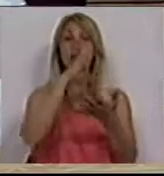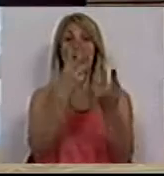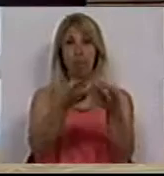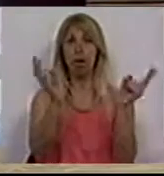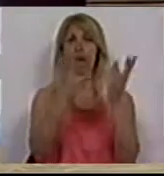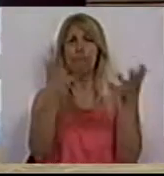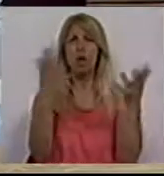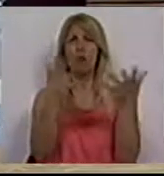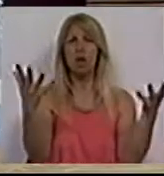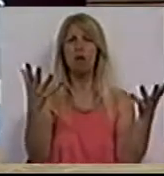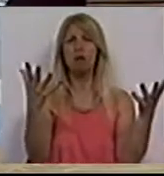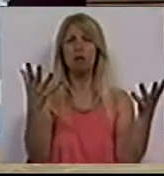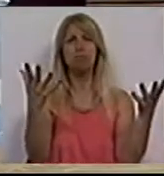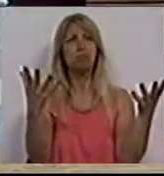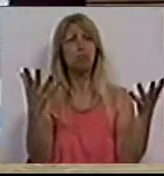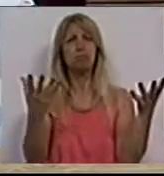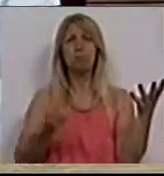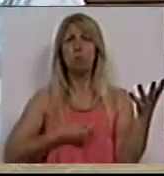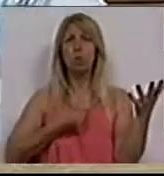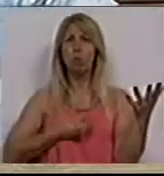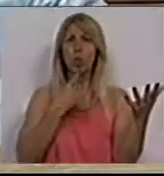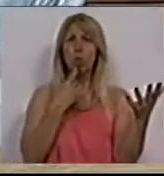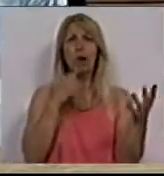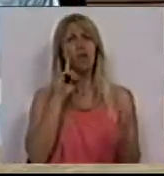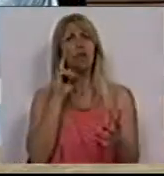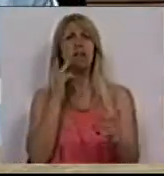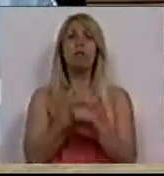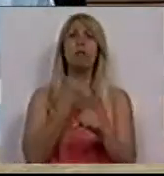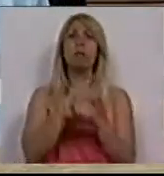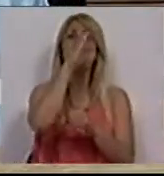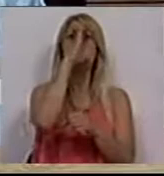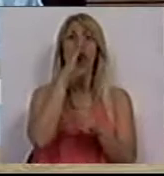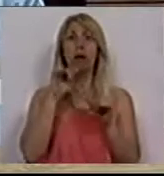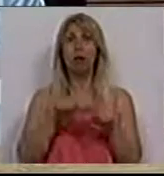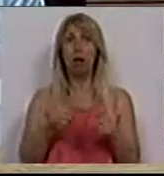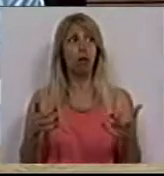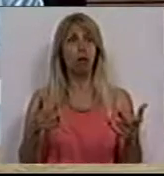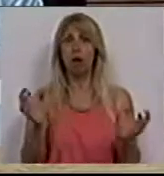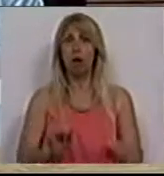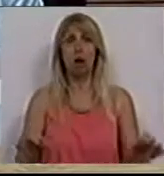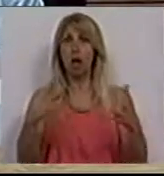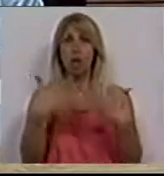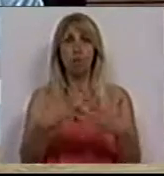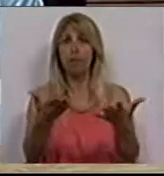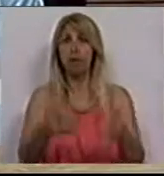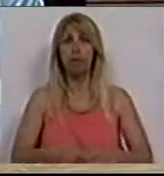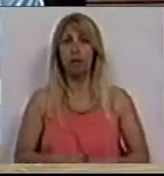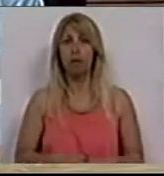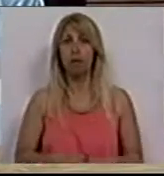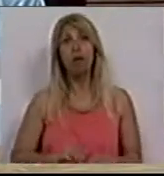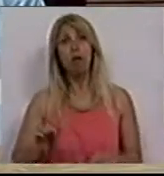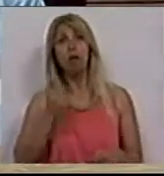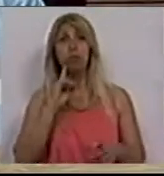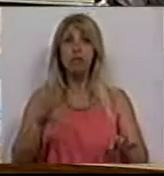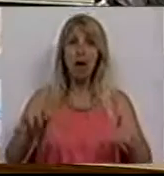da maioria estejam tão preocupadas em defender o trabalho do Governo que ninguém põe aqui em causa, do que aceitar um desafio